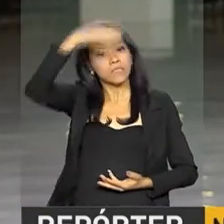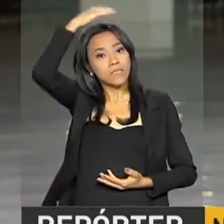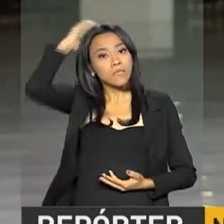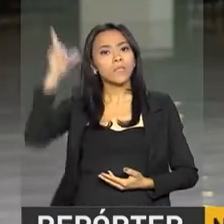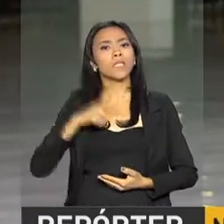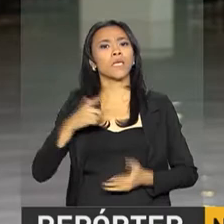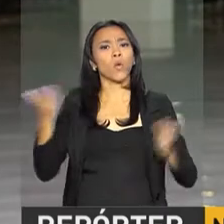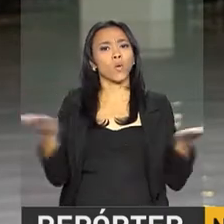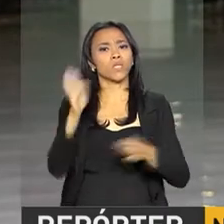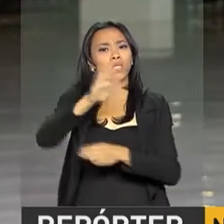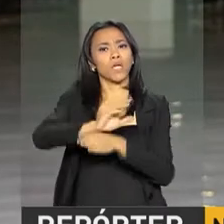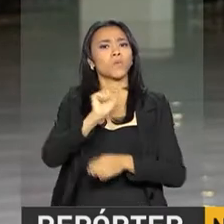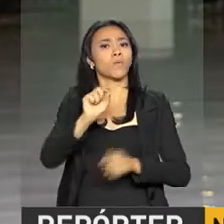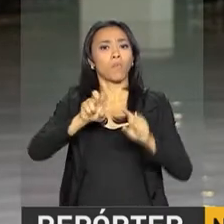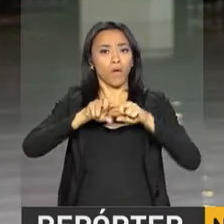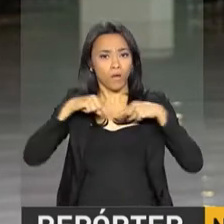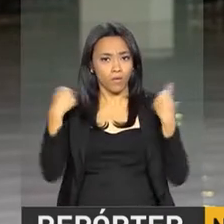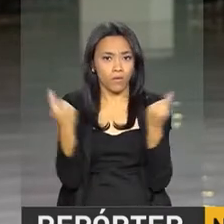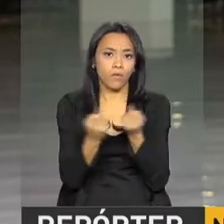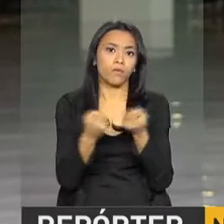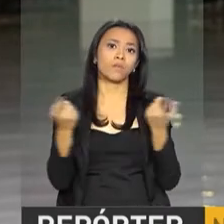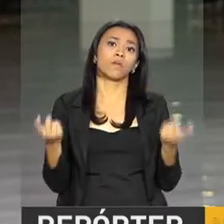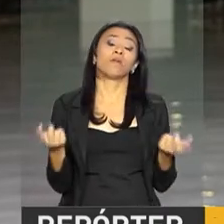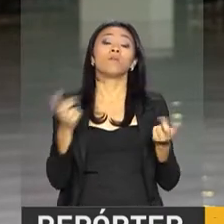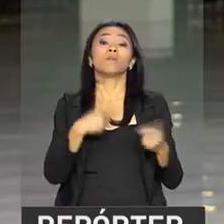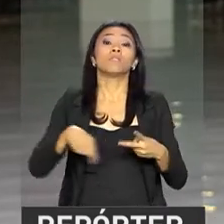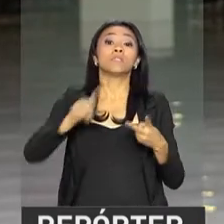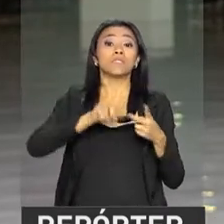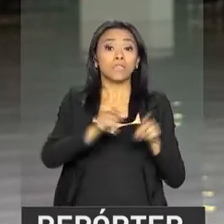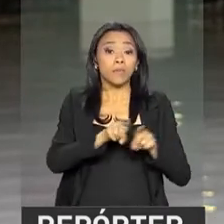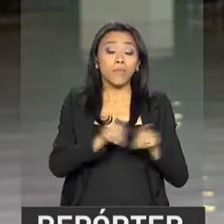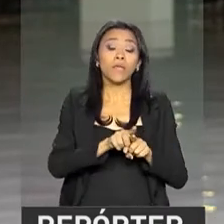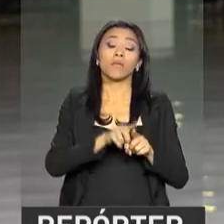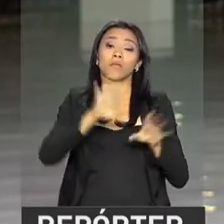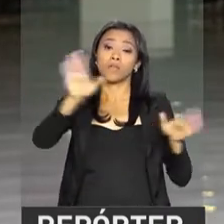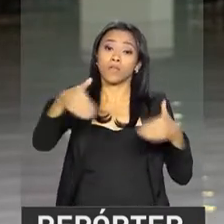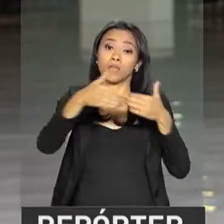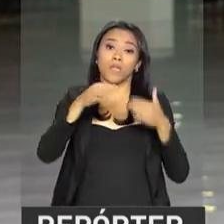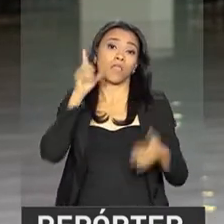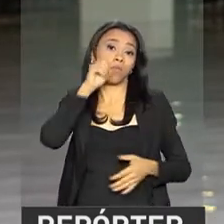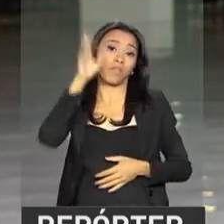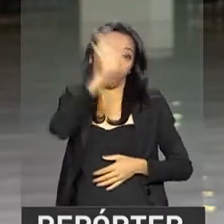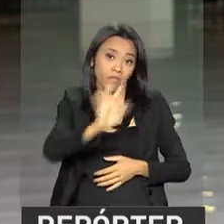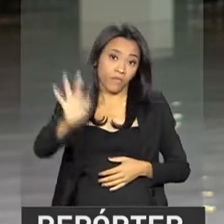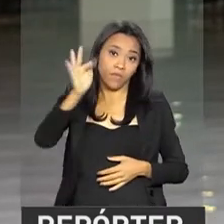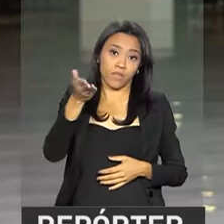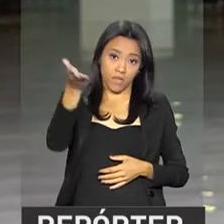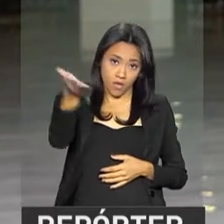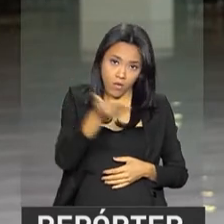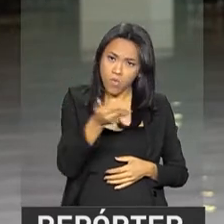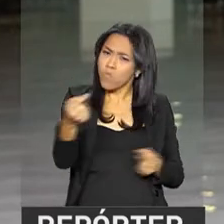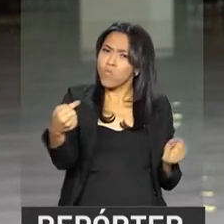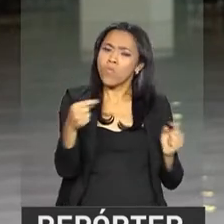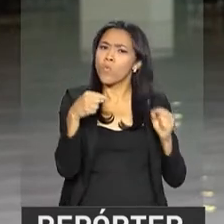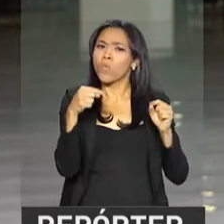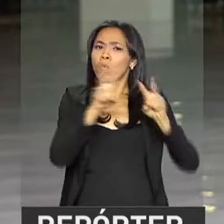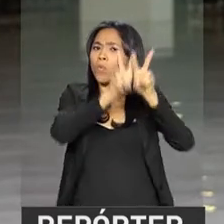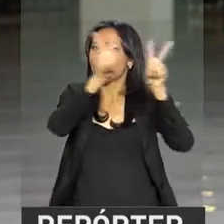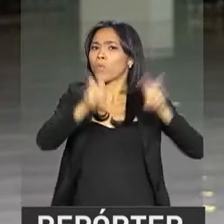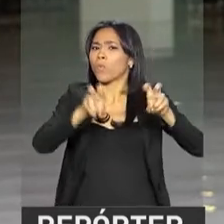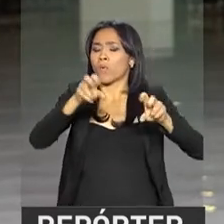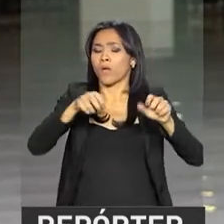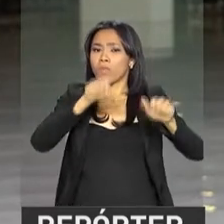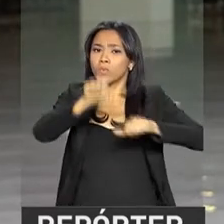econômica hoje à tarde e também com o deputado federal Luiz Carlos Raul para discutir a reforma